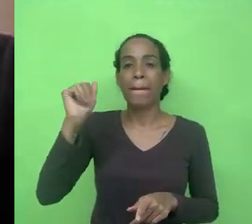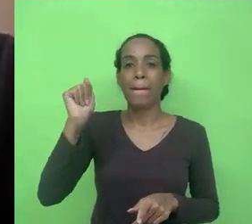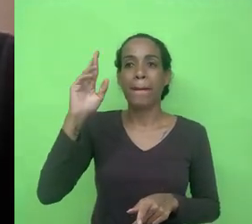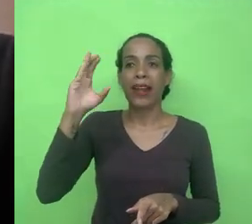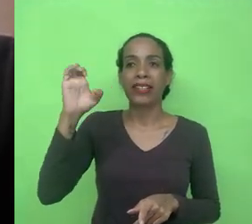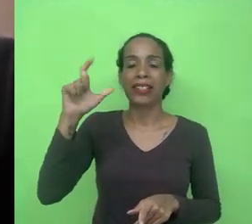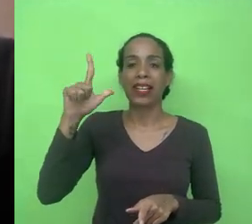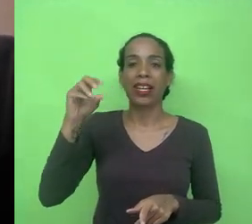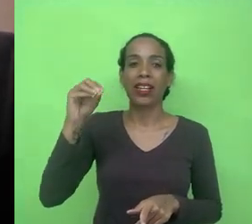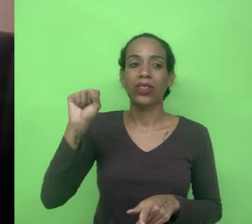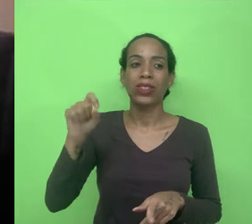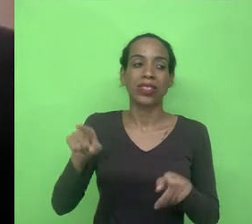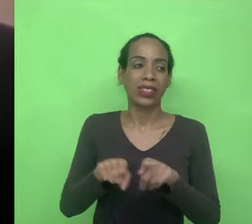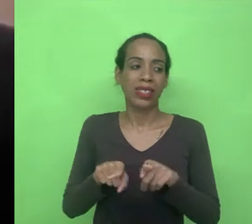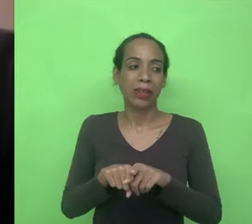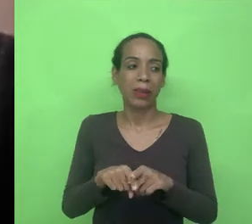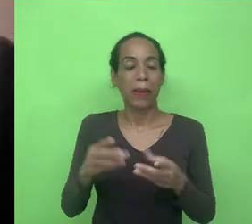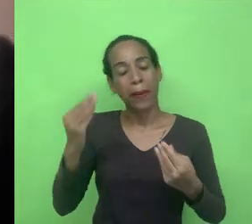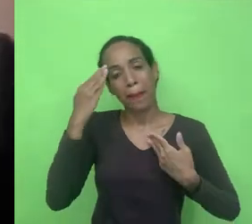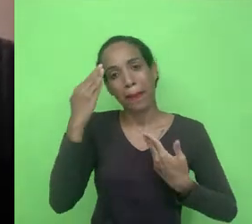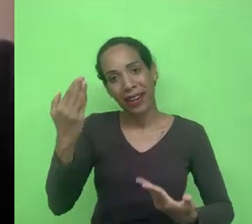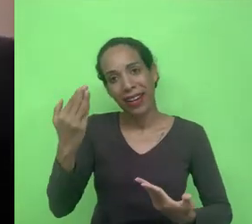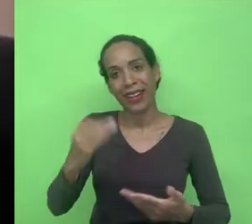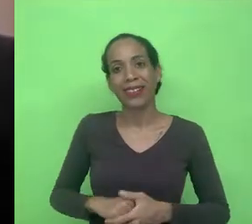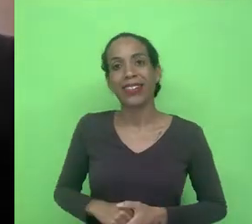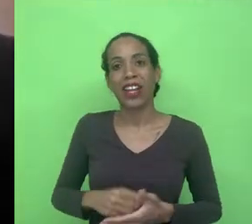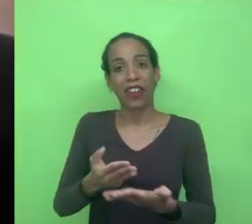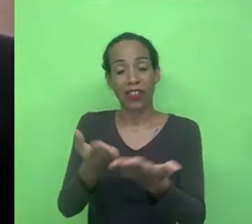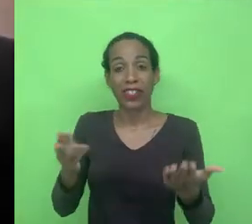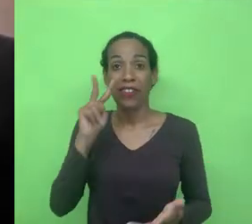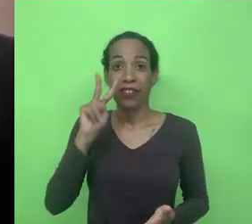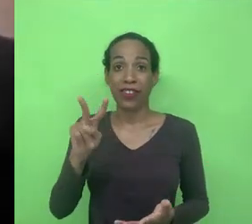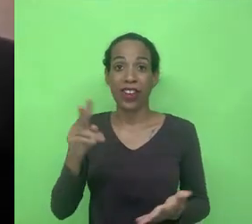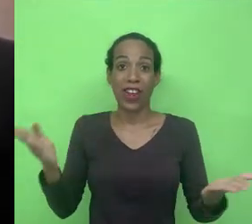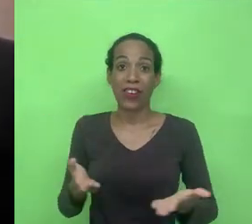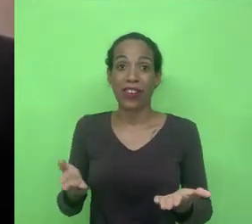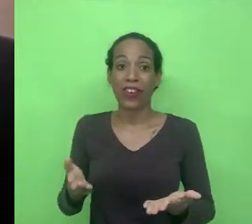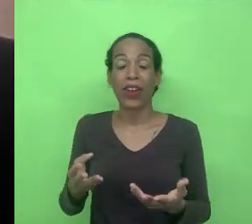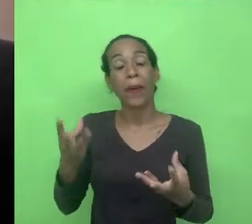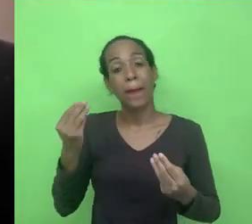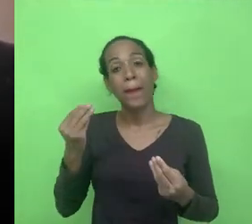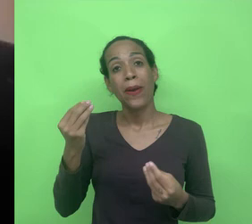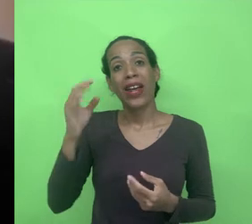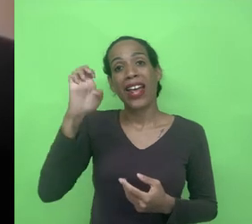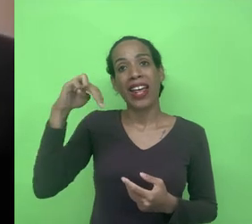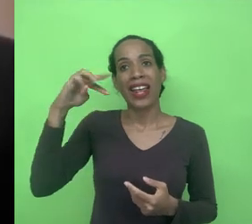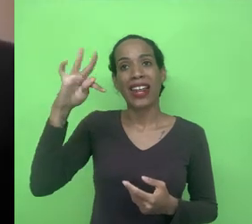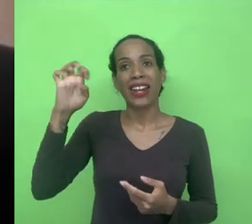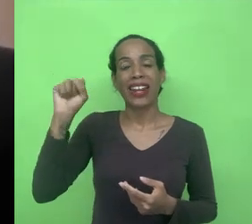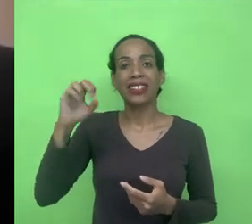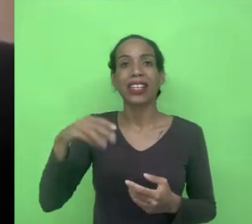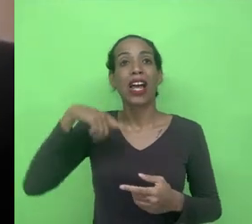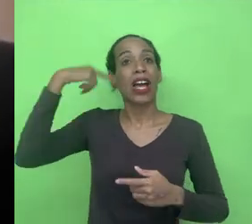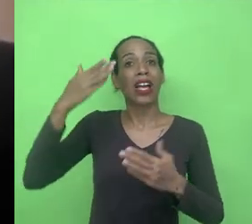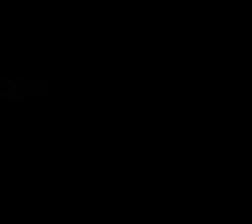transmissão então Valmir obrigado mais uma vez e a você que nos assistiu aqui no Em Tese agradeço a sua audiência e até o nosso próximo programa grande